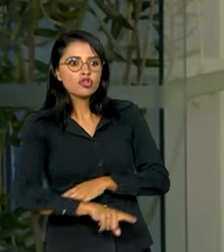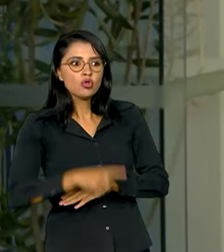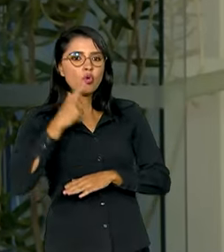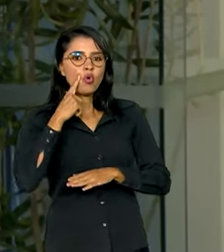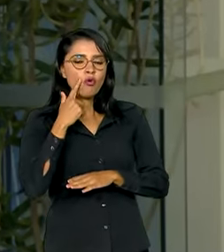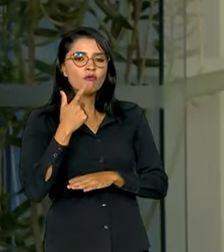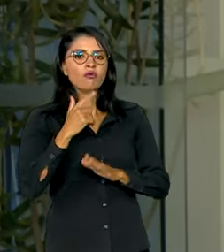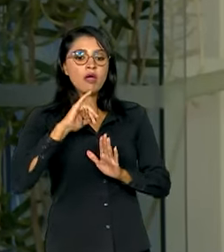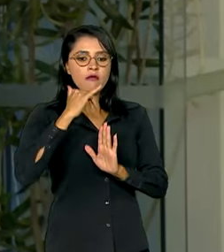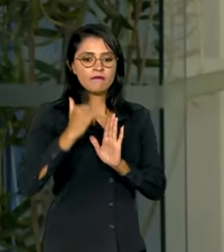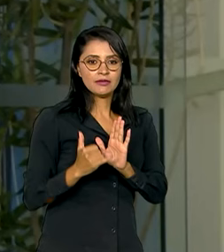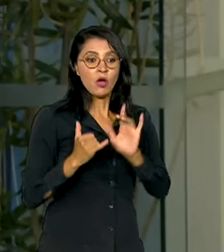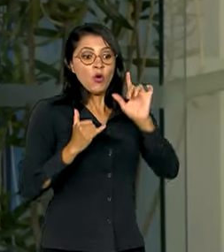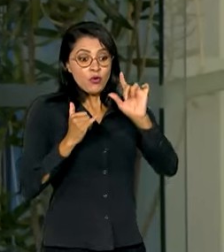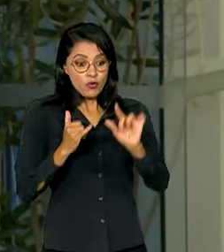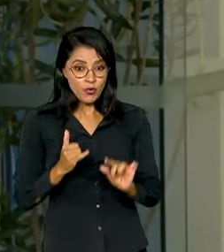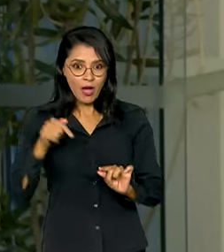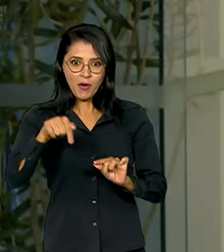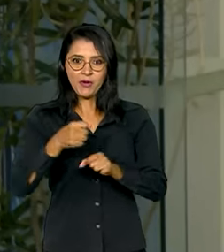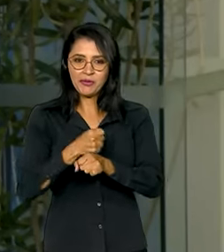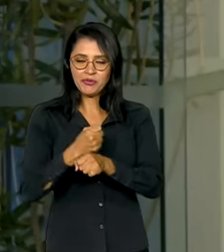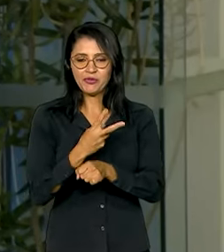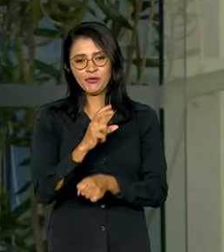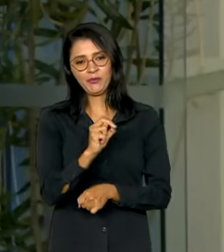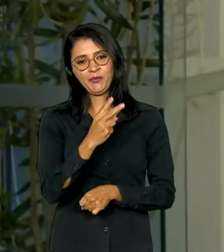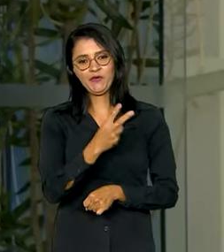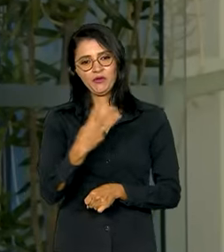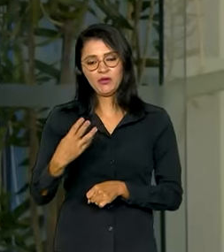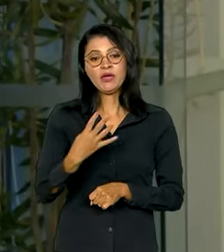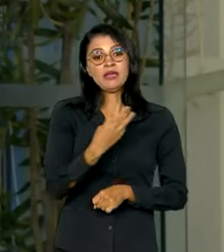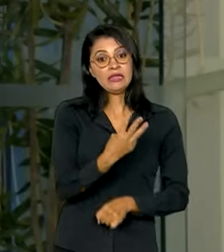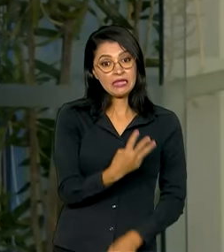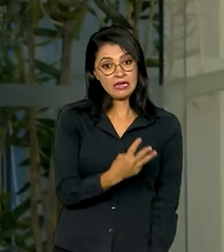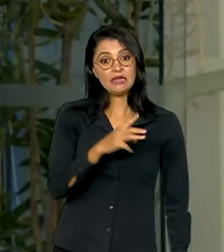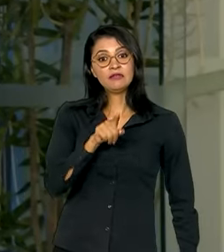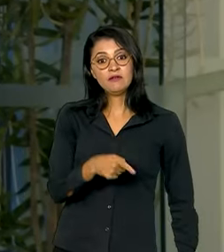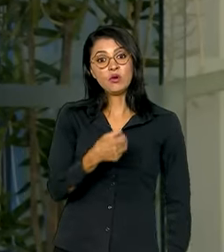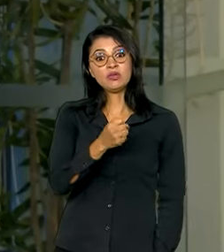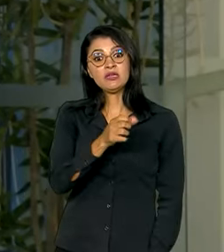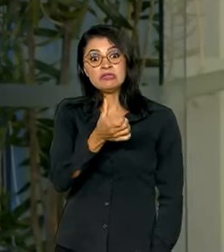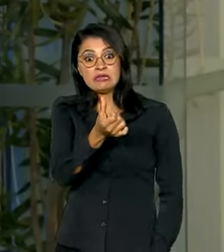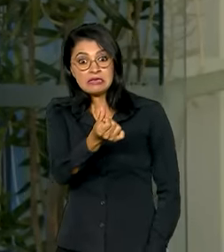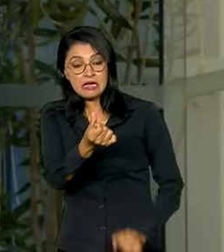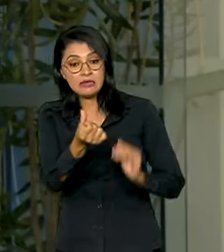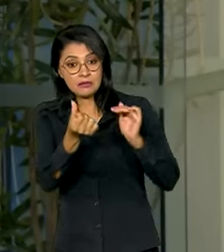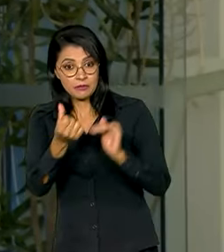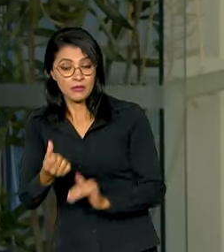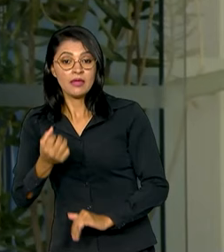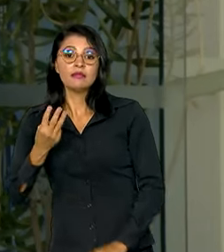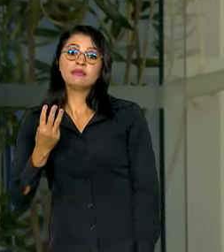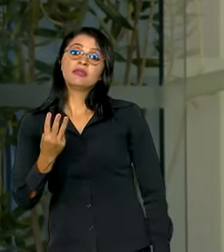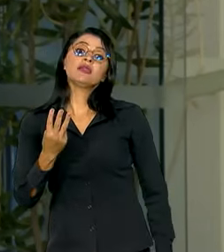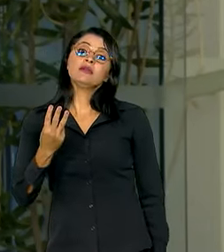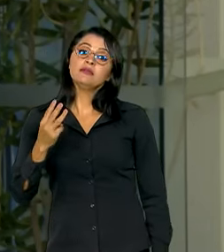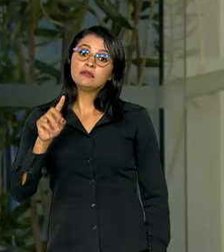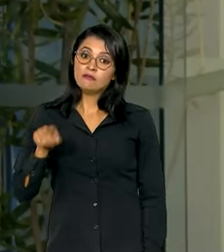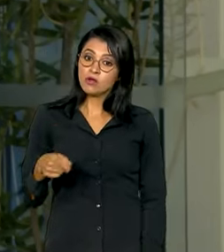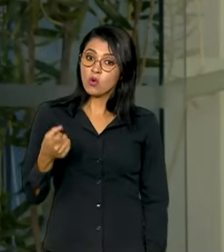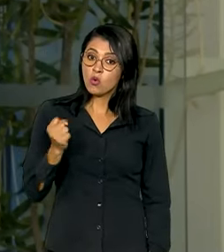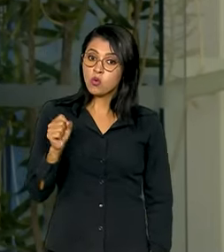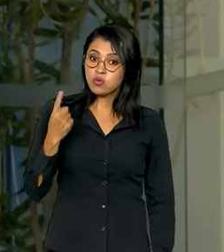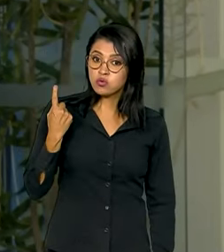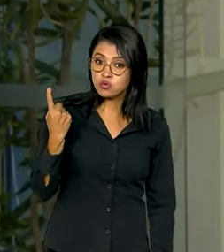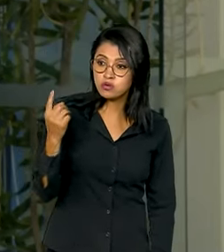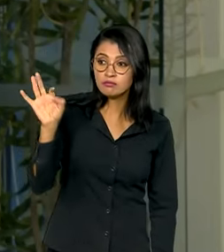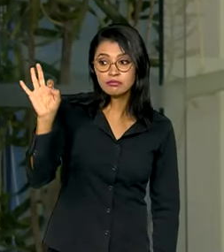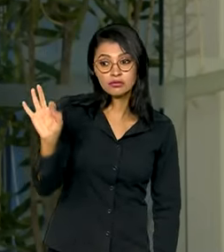da inflação para este ano, para 2024. De 3,86% para 3,81%,